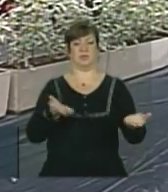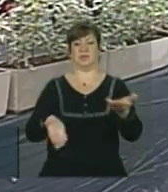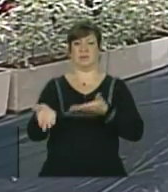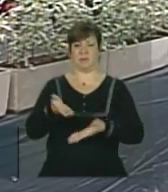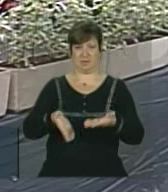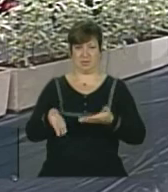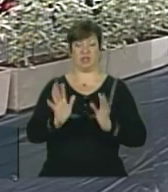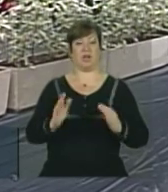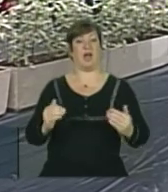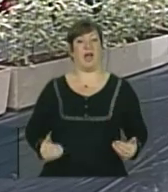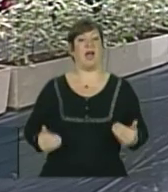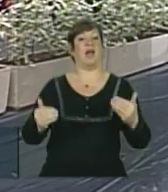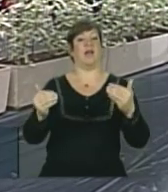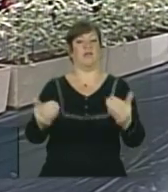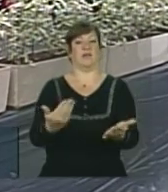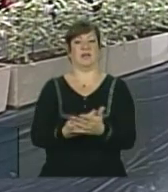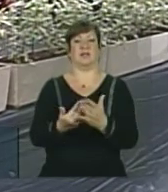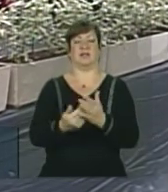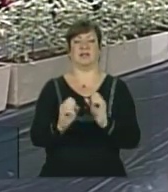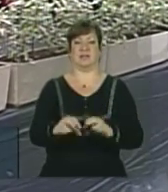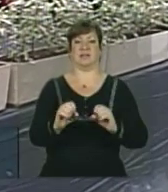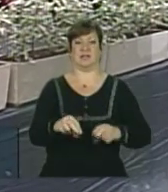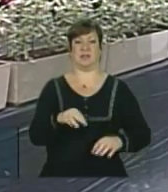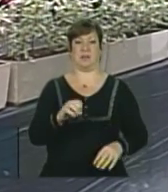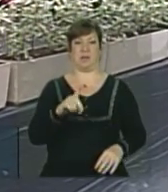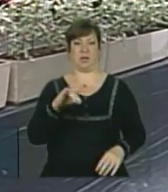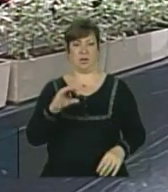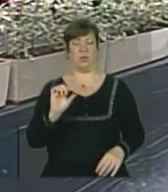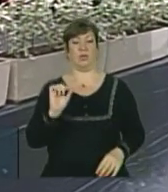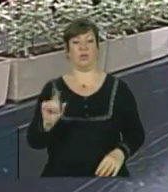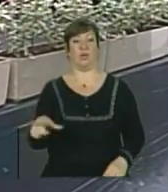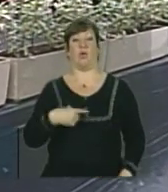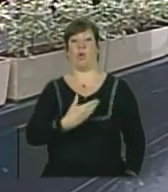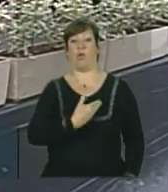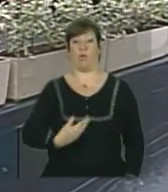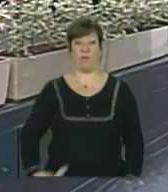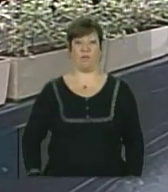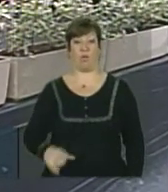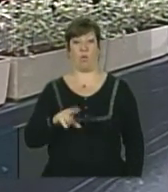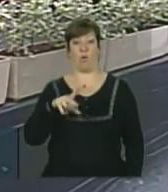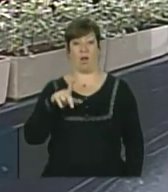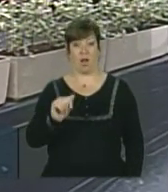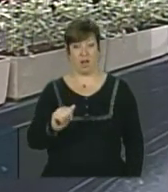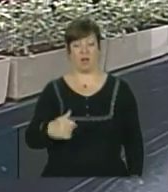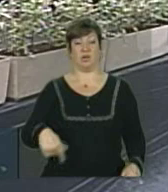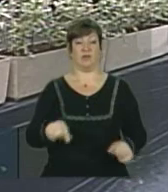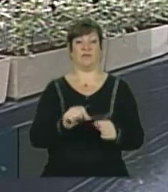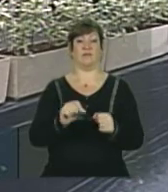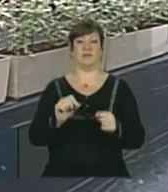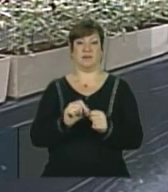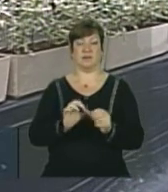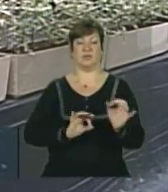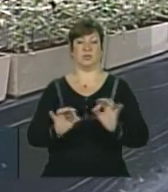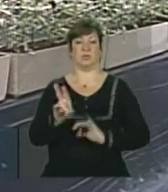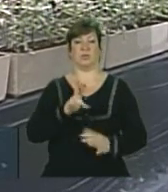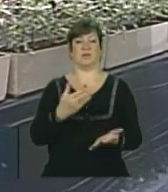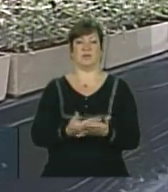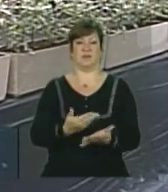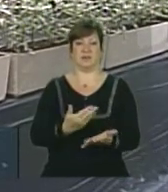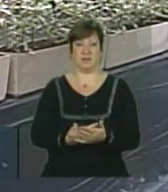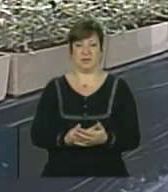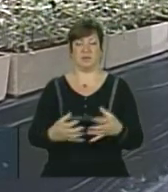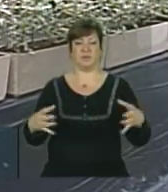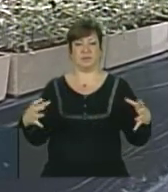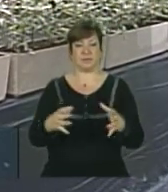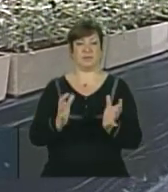Avançamos no ensino médio. Durante o governo Lula, nós duplicamos a matrícula em universidades por meio da